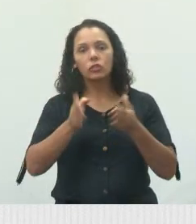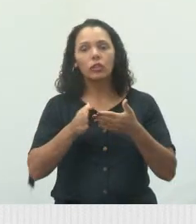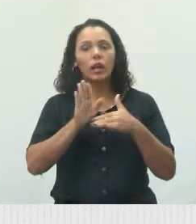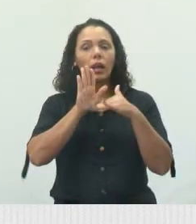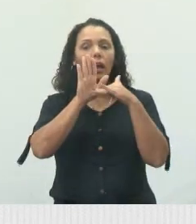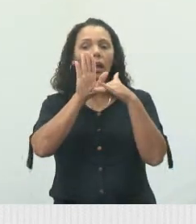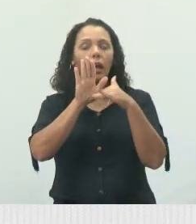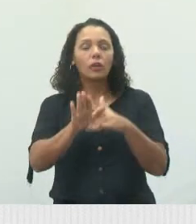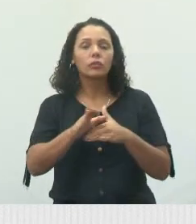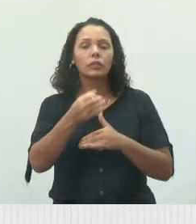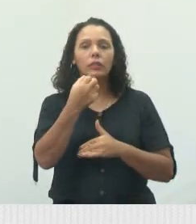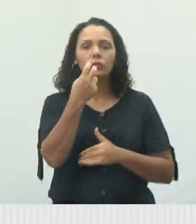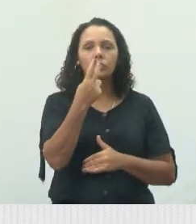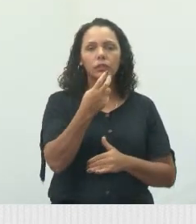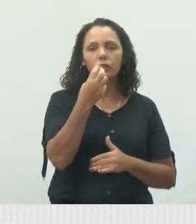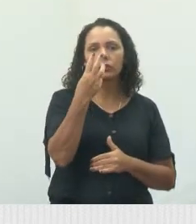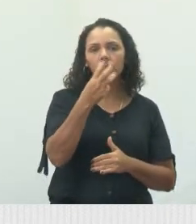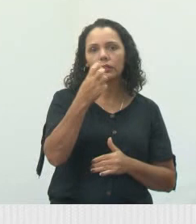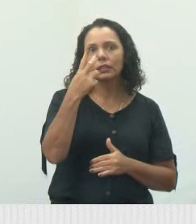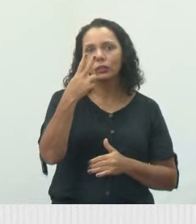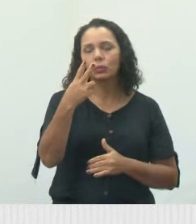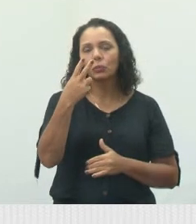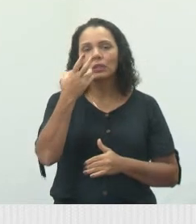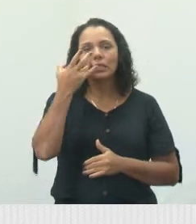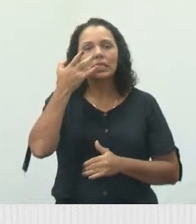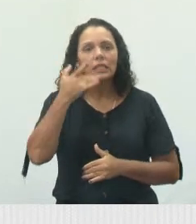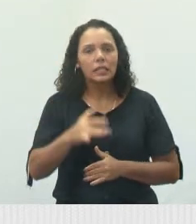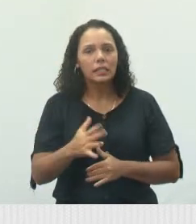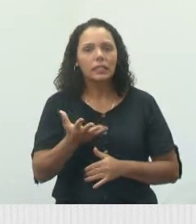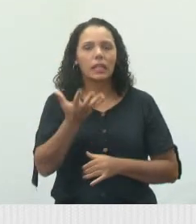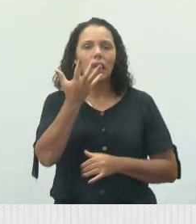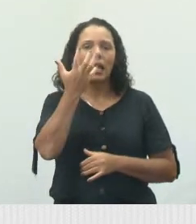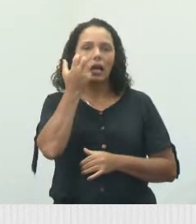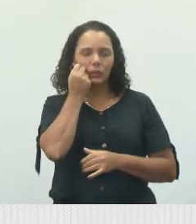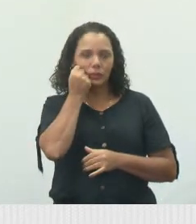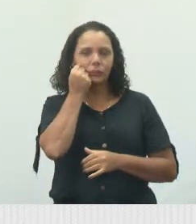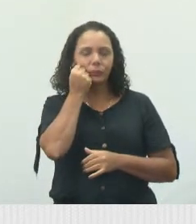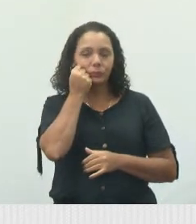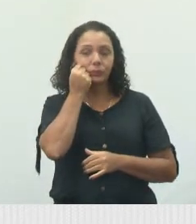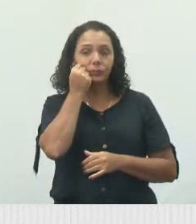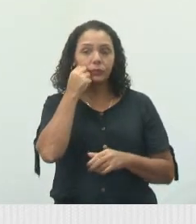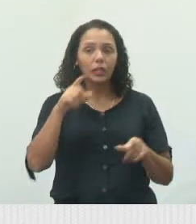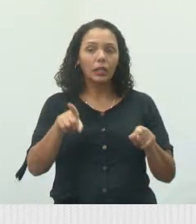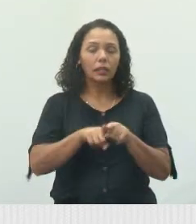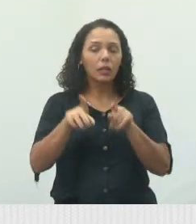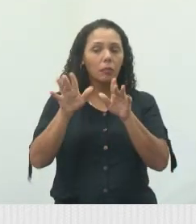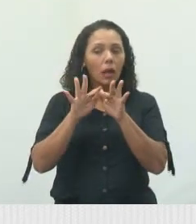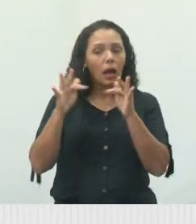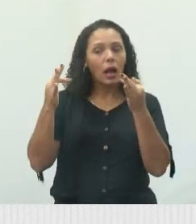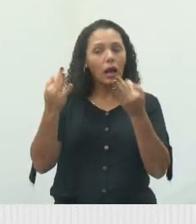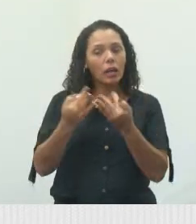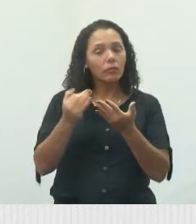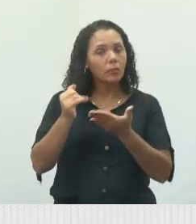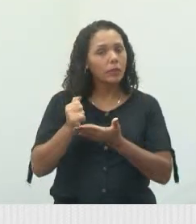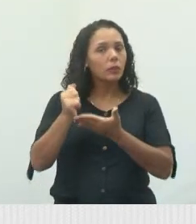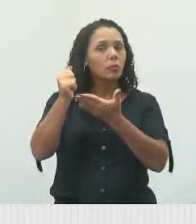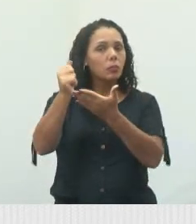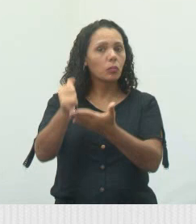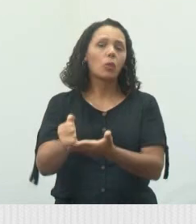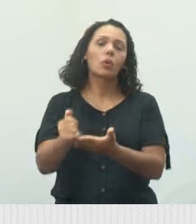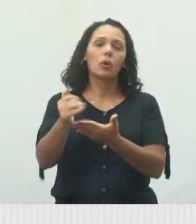232 crianças que passaram por um processo de adoção, sem contar os familiares que precisam desse suporte